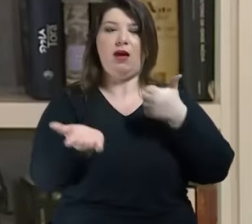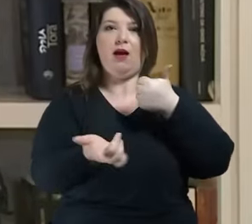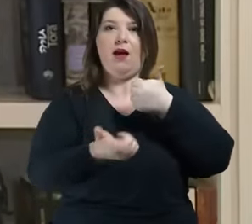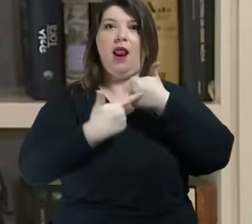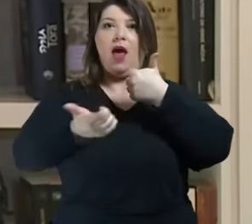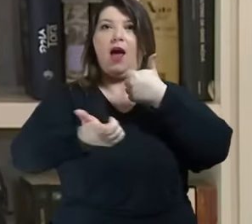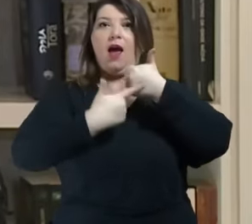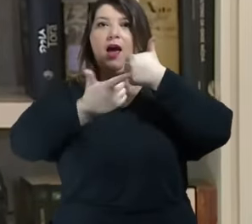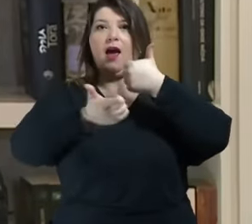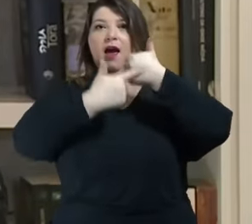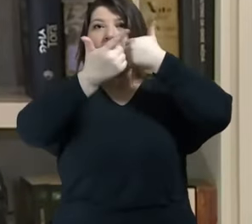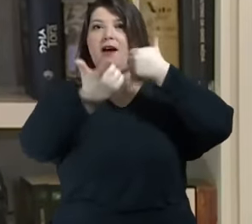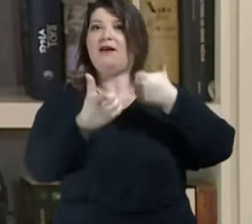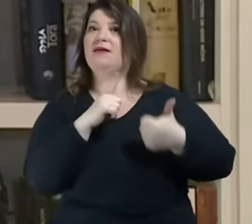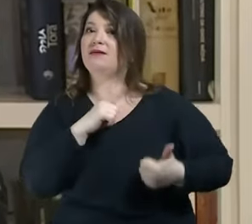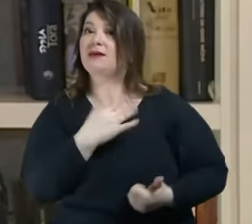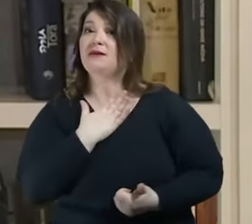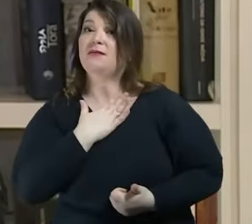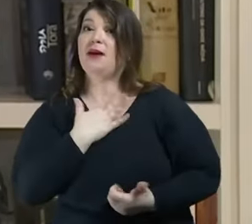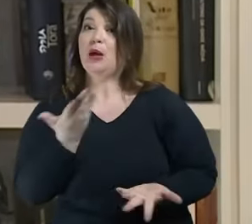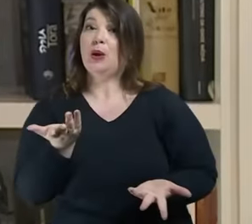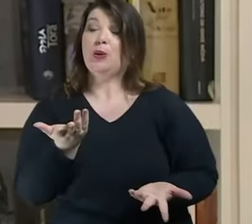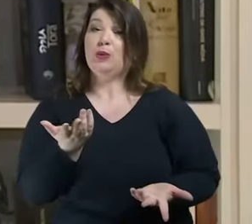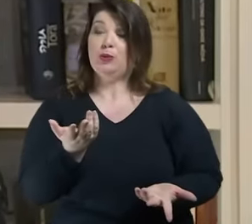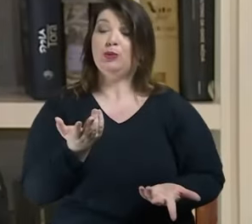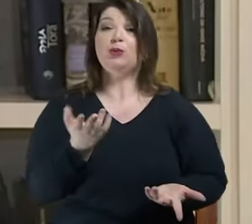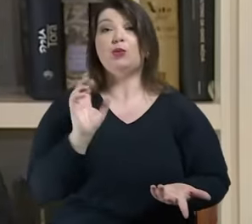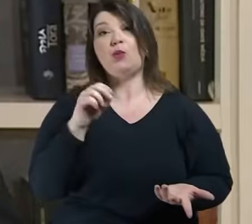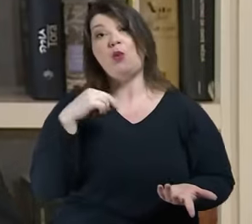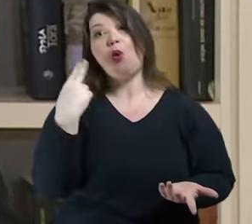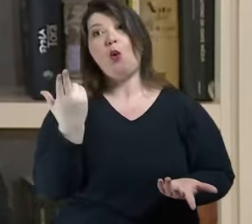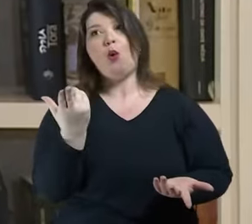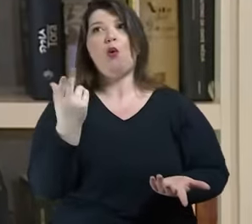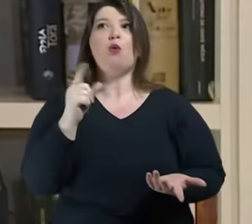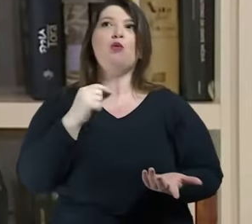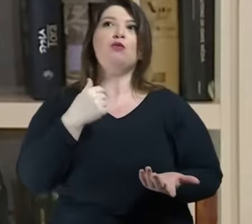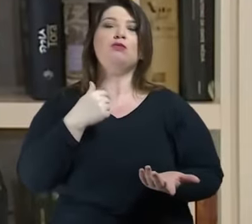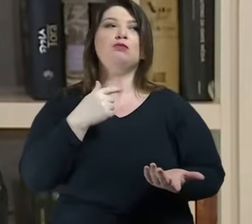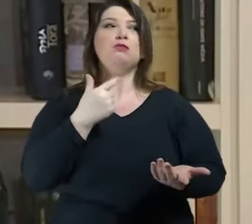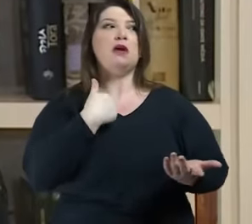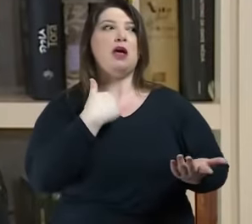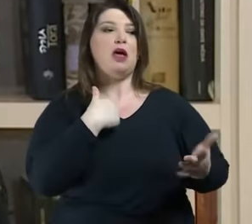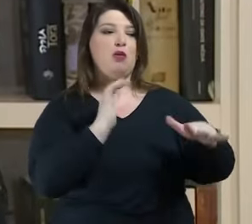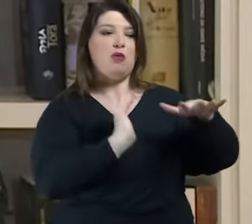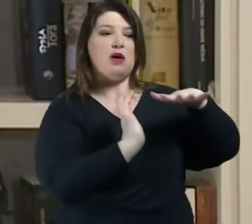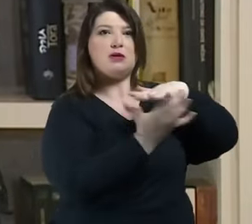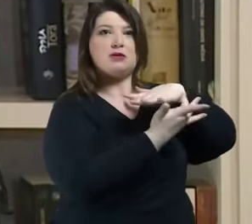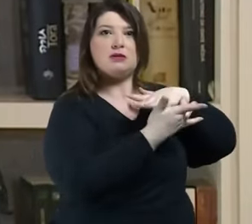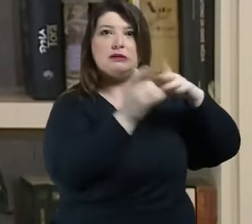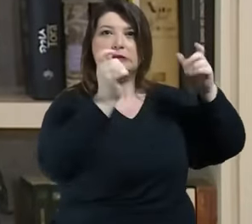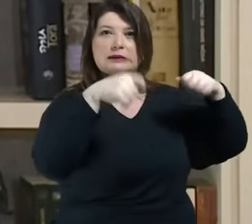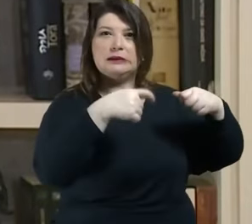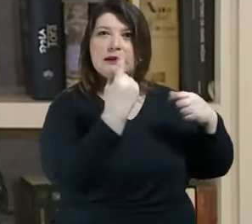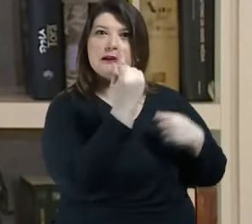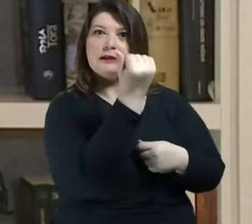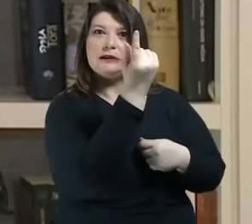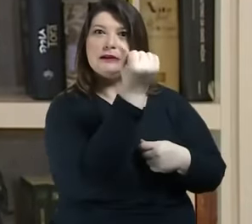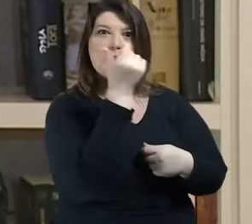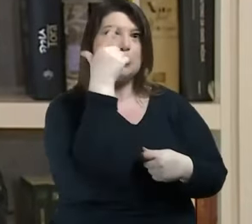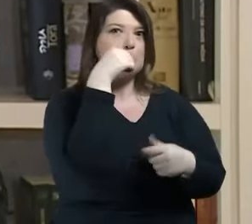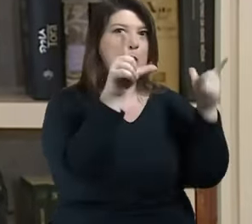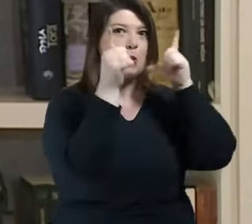frequentes, ao dinheiro que eu posso obter das redes através da grande quantidade de seguidores.